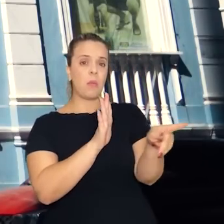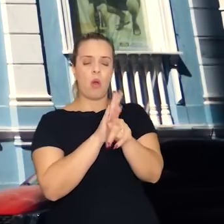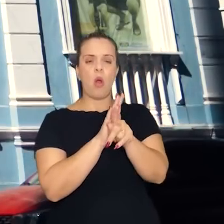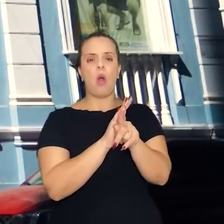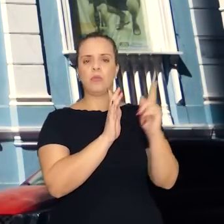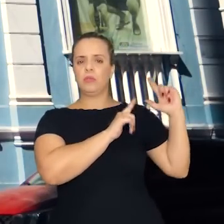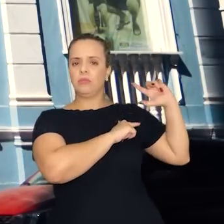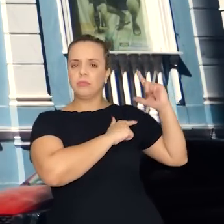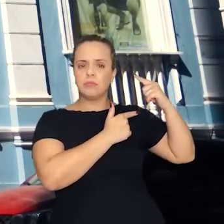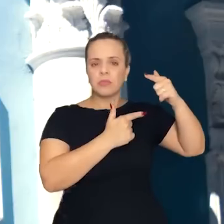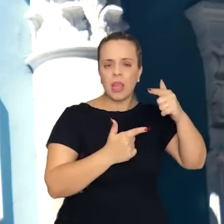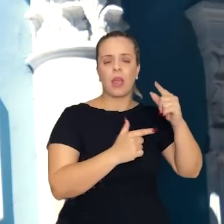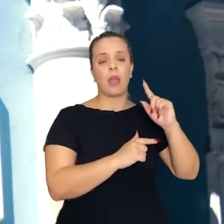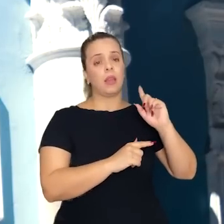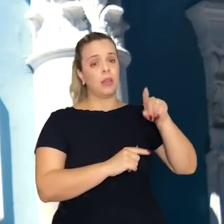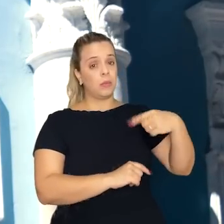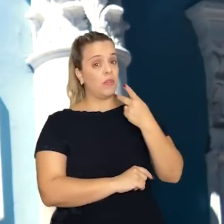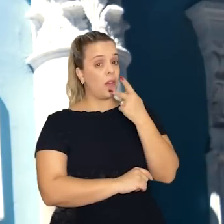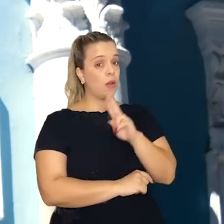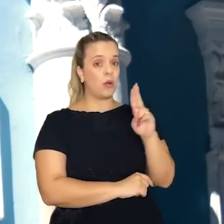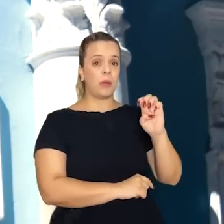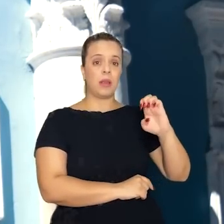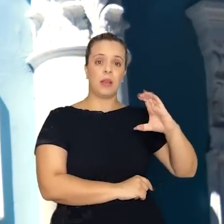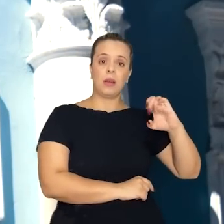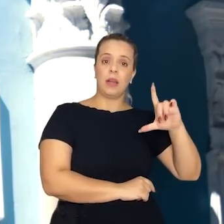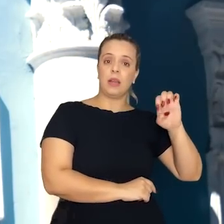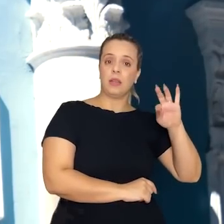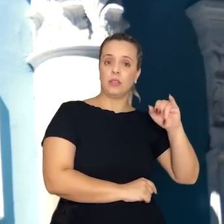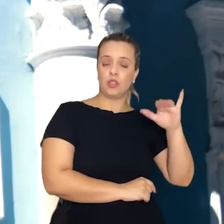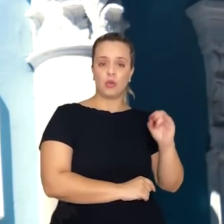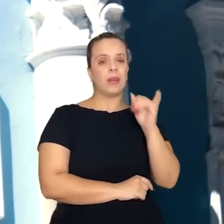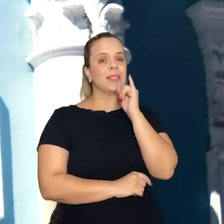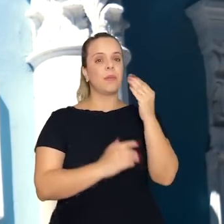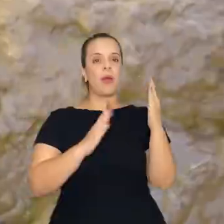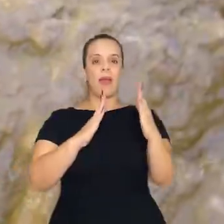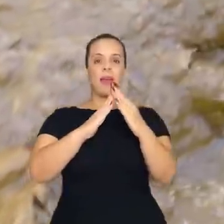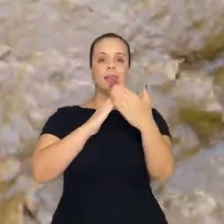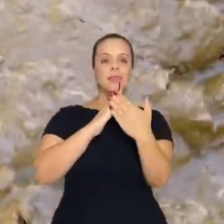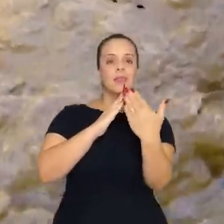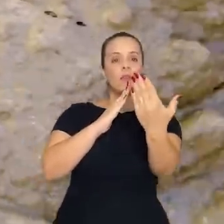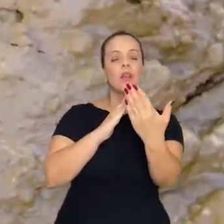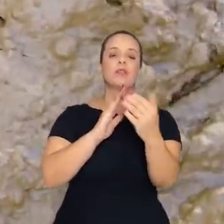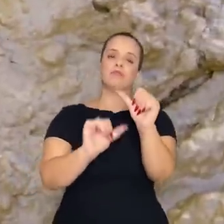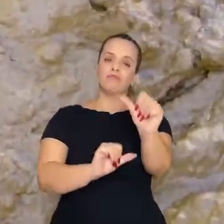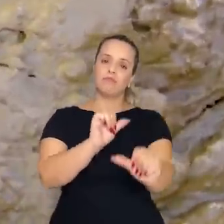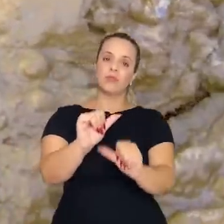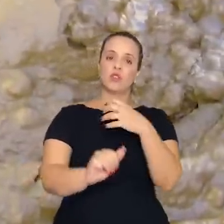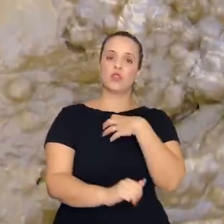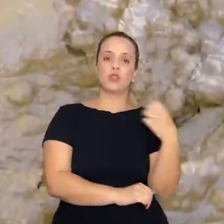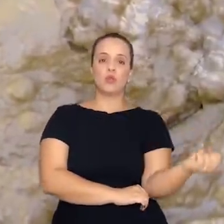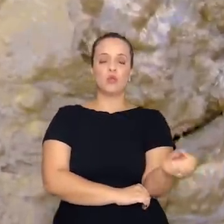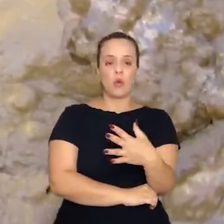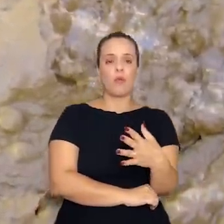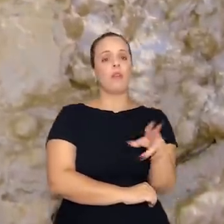gente chama depois aqui de eclético, ela começa a receber, unicamente na fachada, uma alteração. E o incrível do adobe é esse.